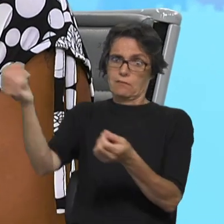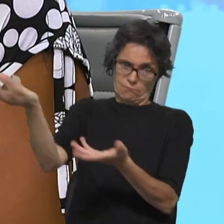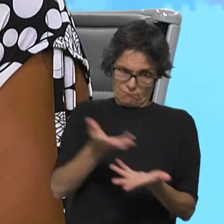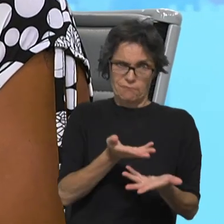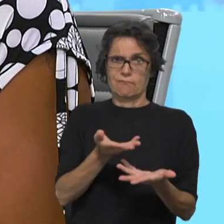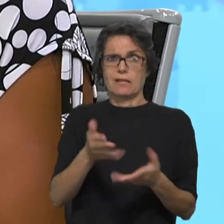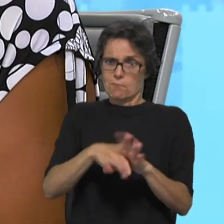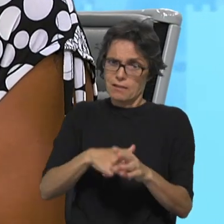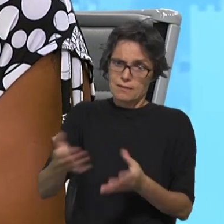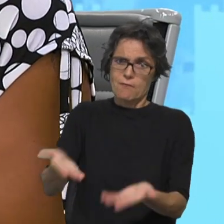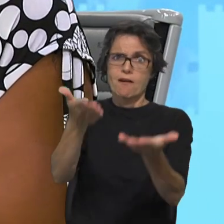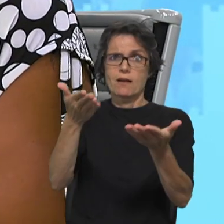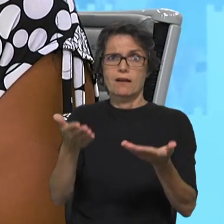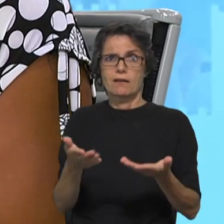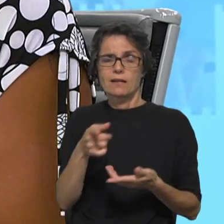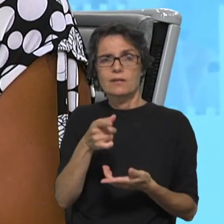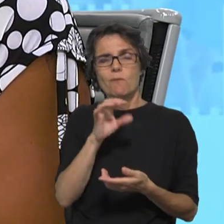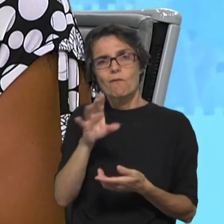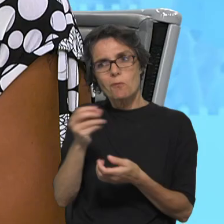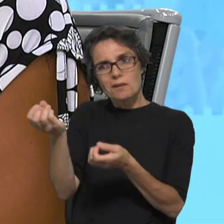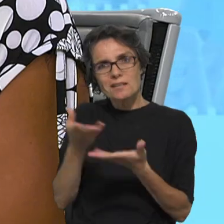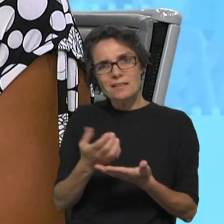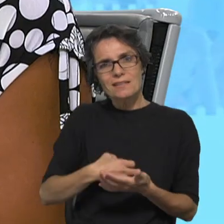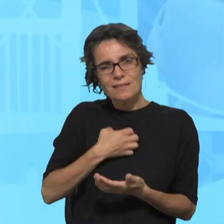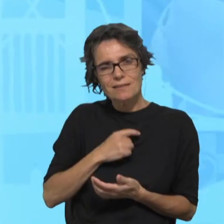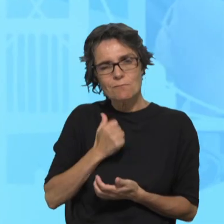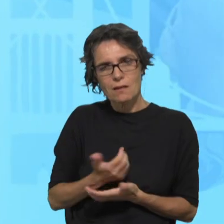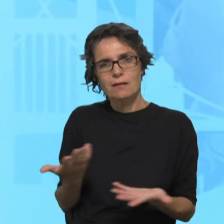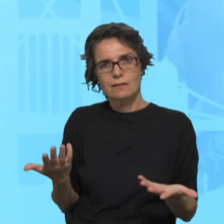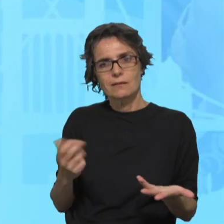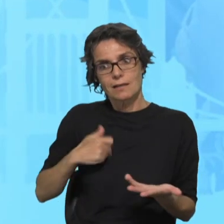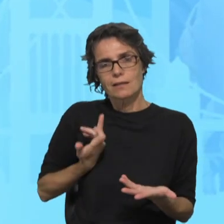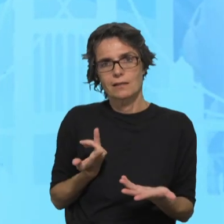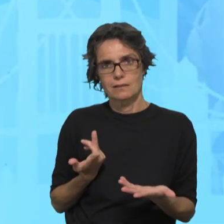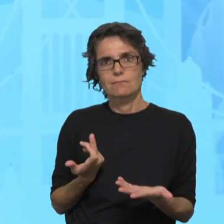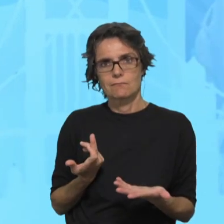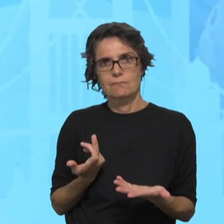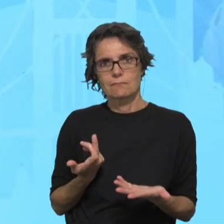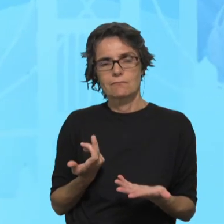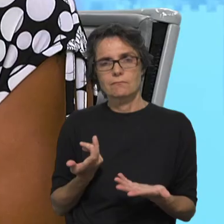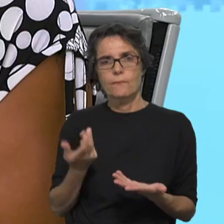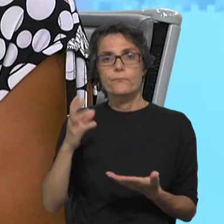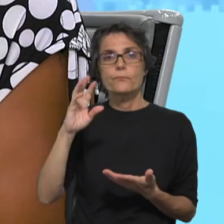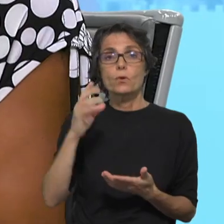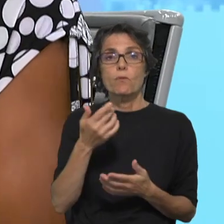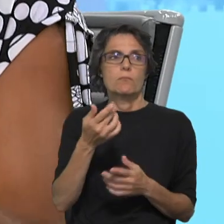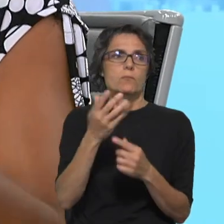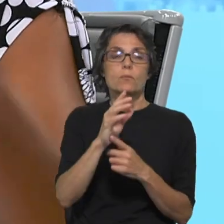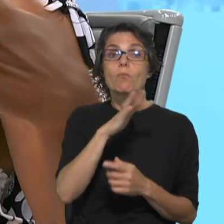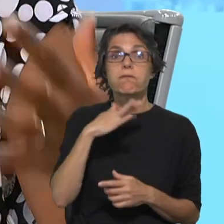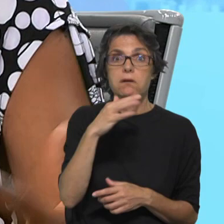deve participar, porque é uma forma de a acolher. E é um enriquecimento para a comida. E quando não é só uma família,